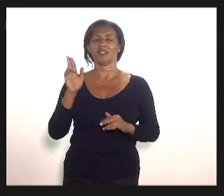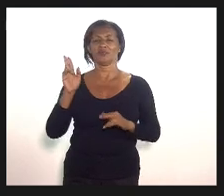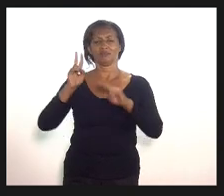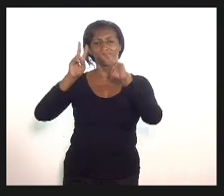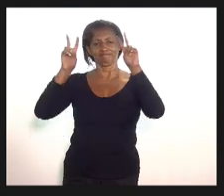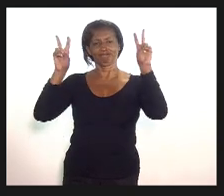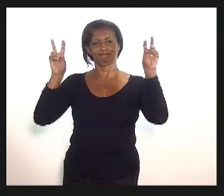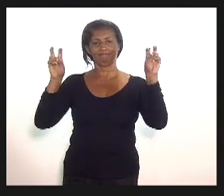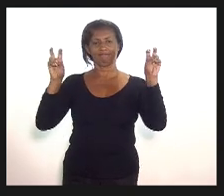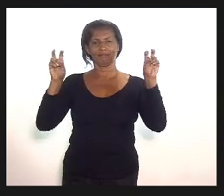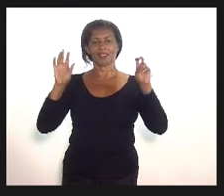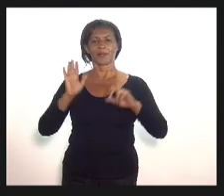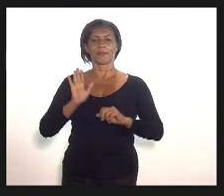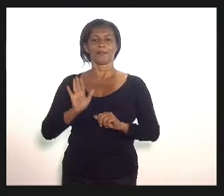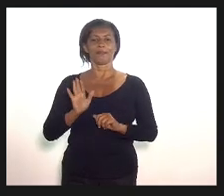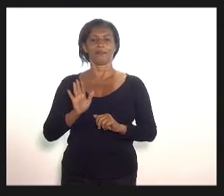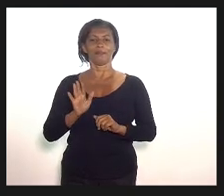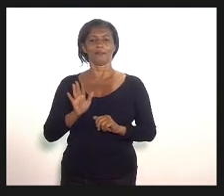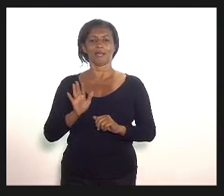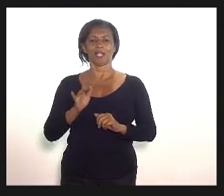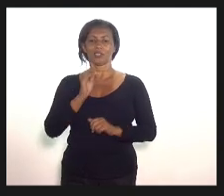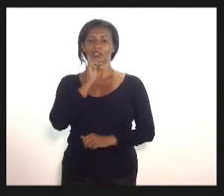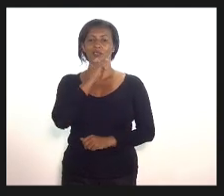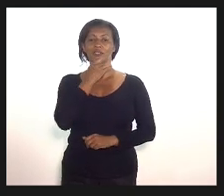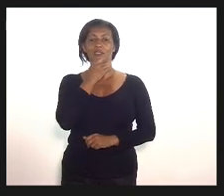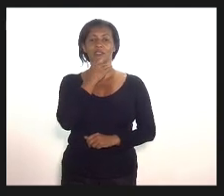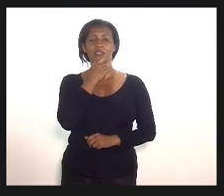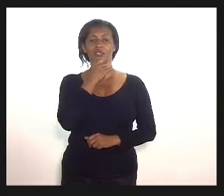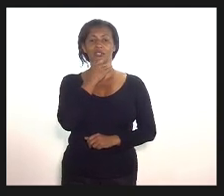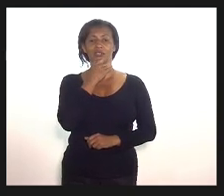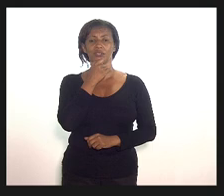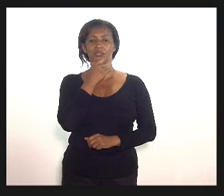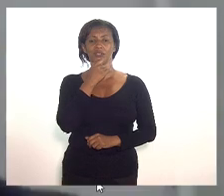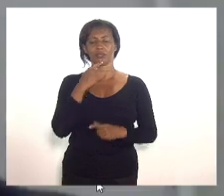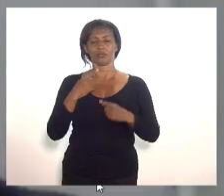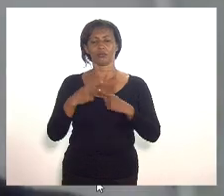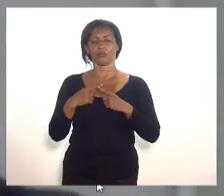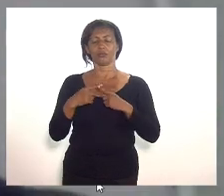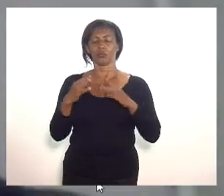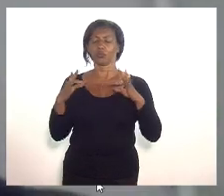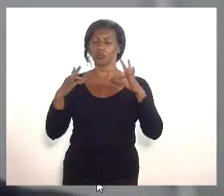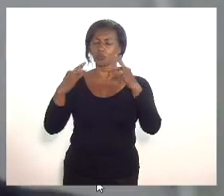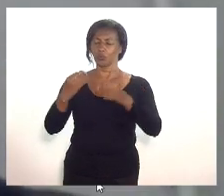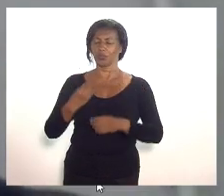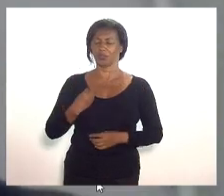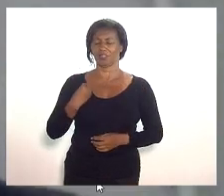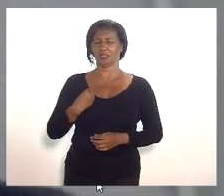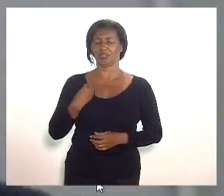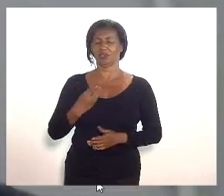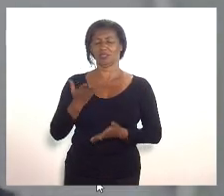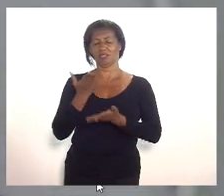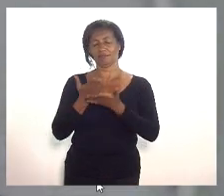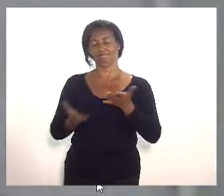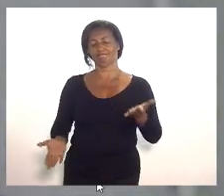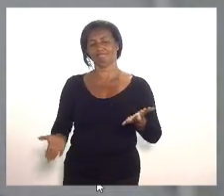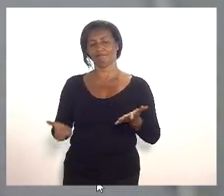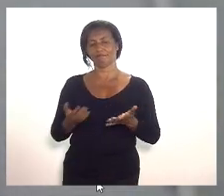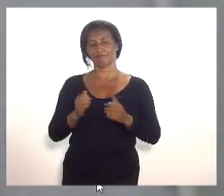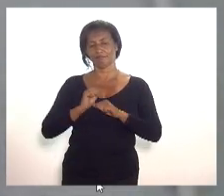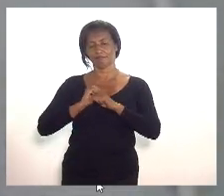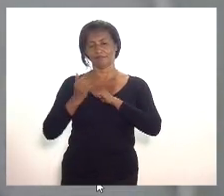mas estamos tristes por todas as vidas perdidas ao longo dessa pandemia